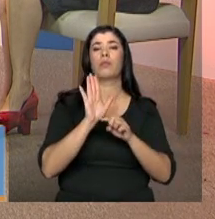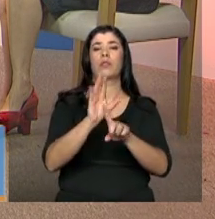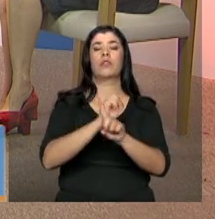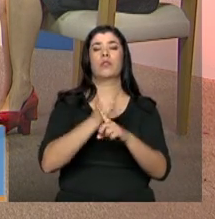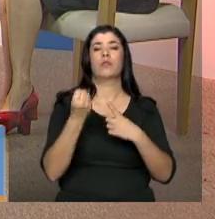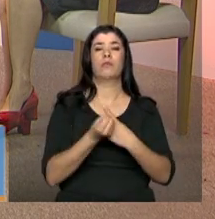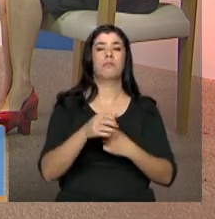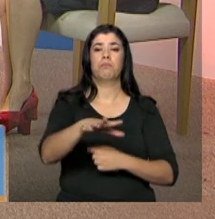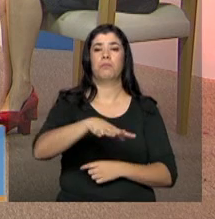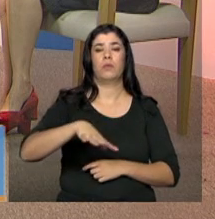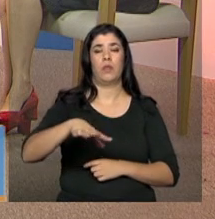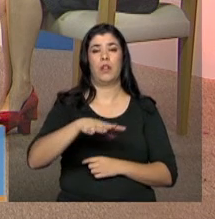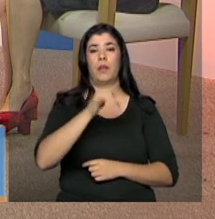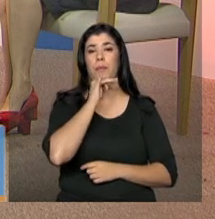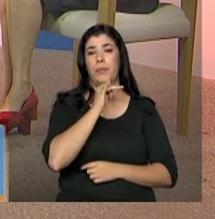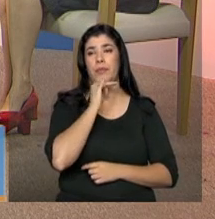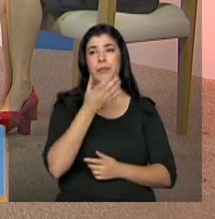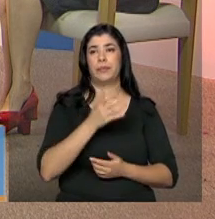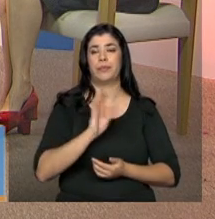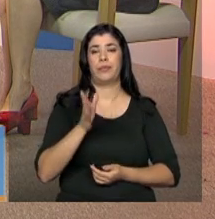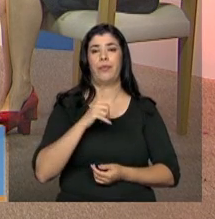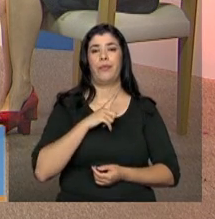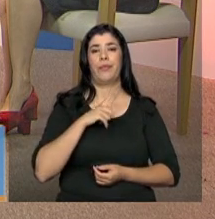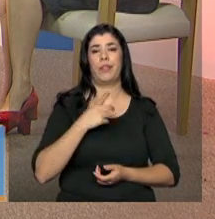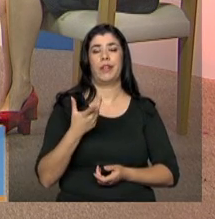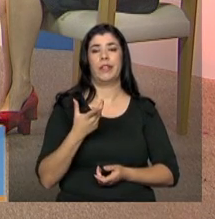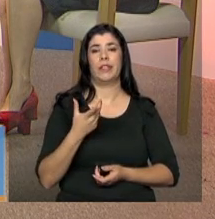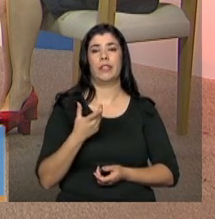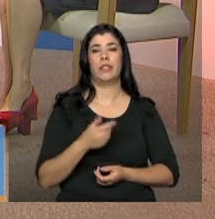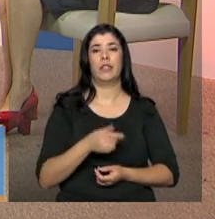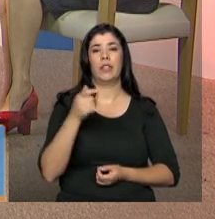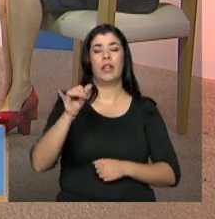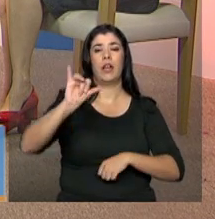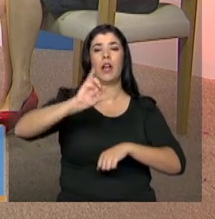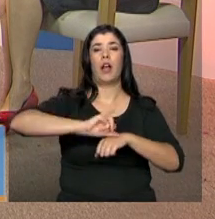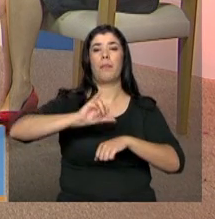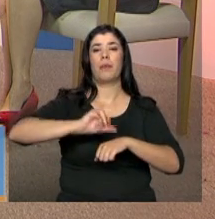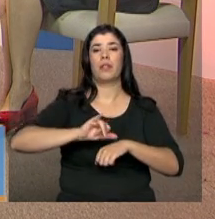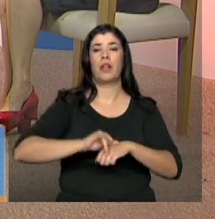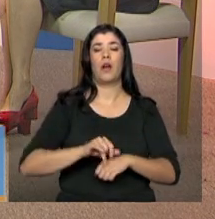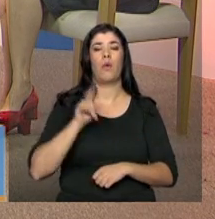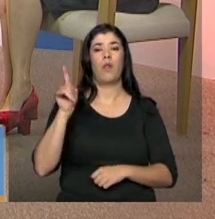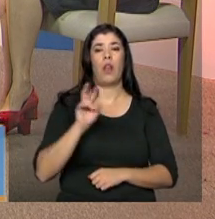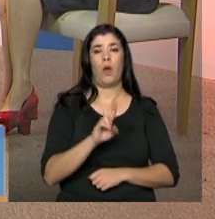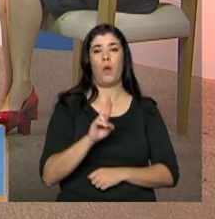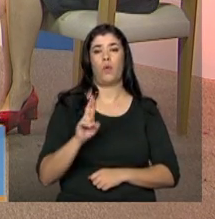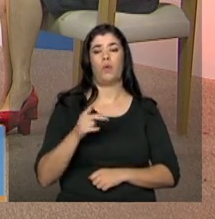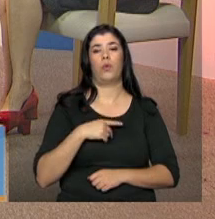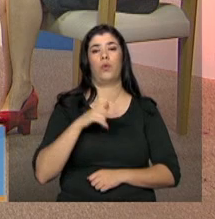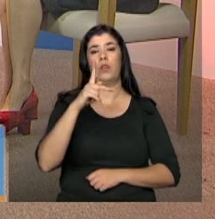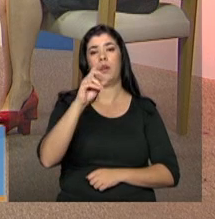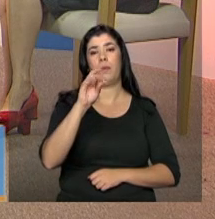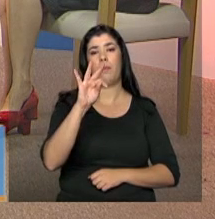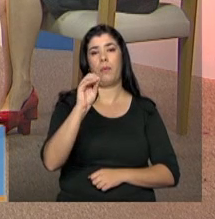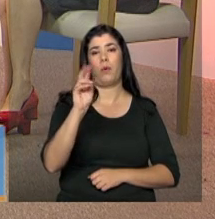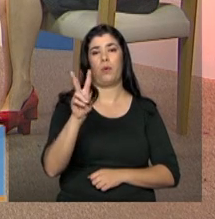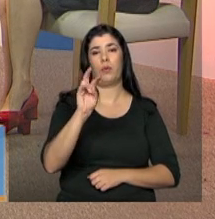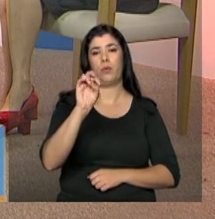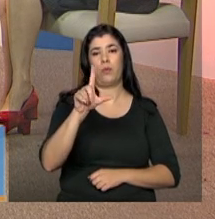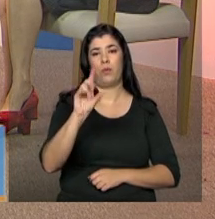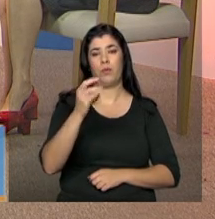determinado local, como, por exemplo, eu menciono a capital de Rondônia, Porto Velho, quando, na construção das usinas,